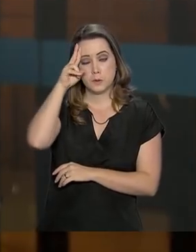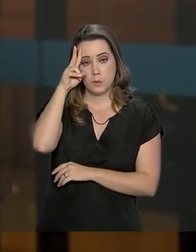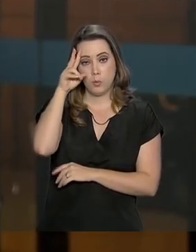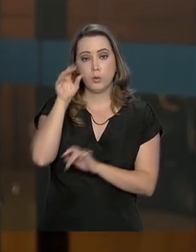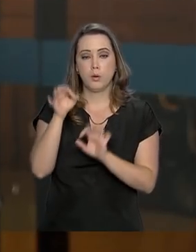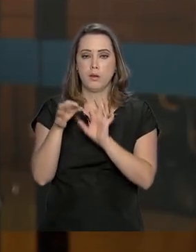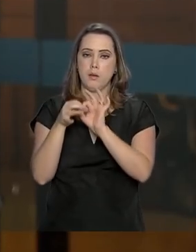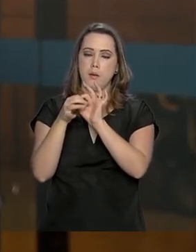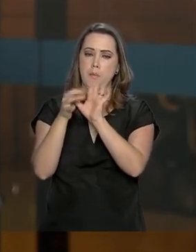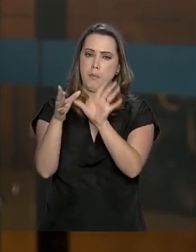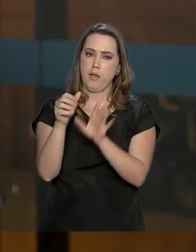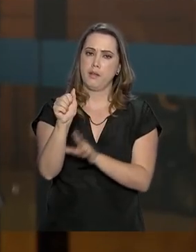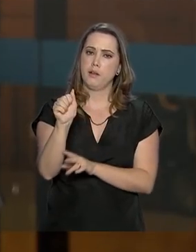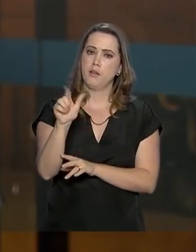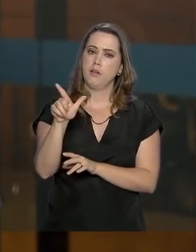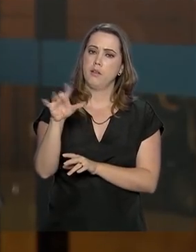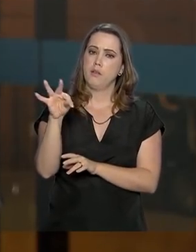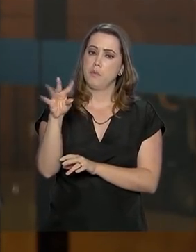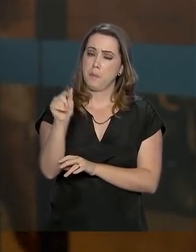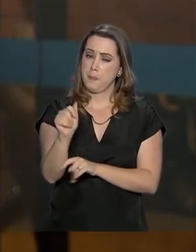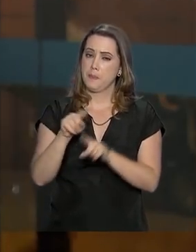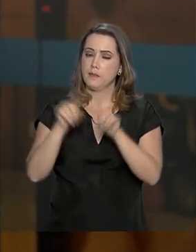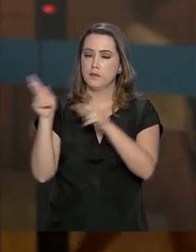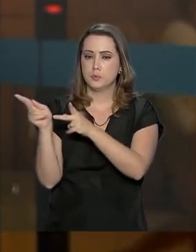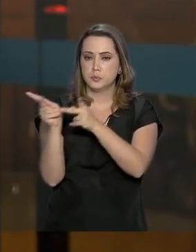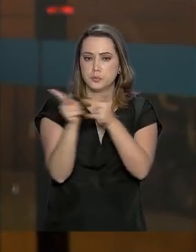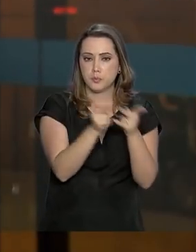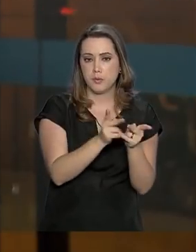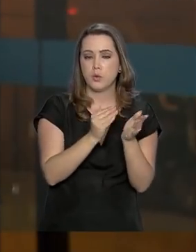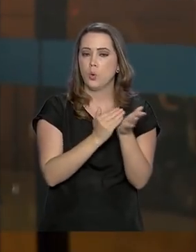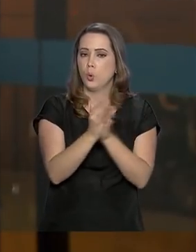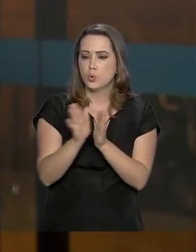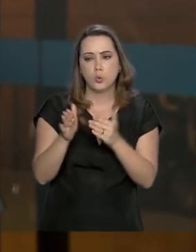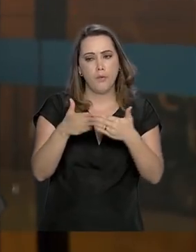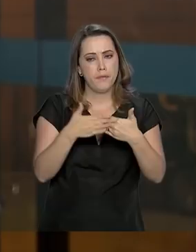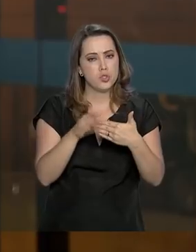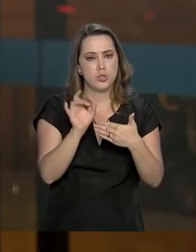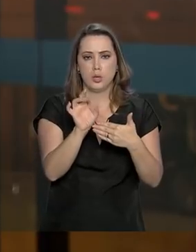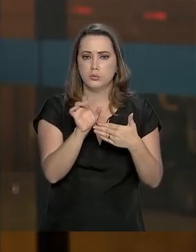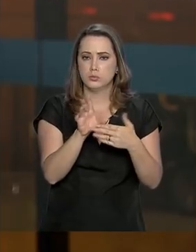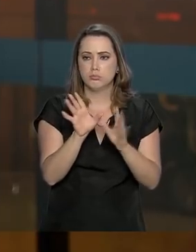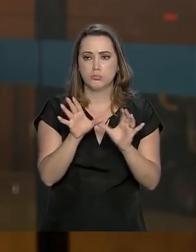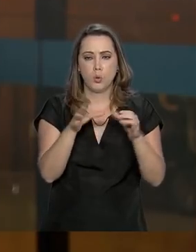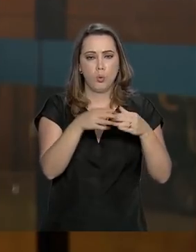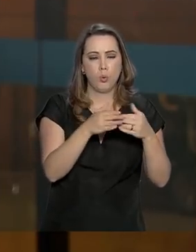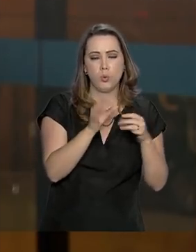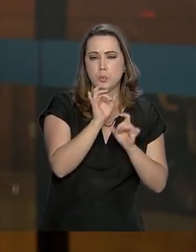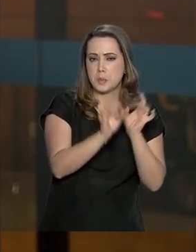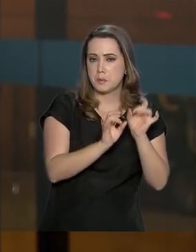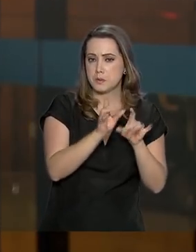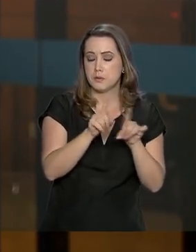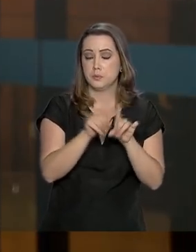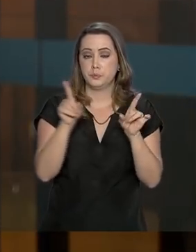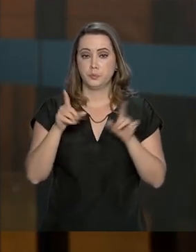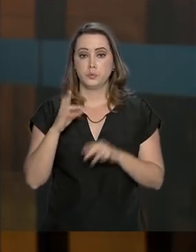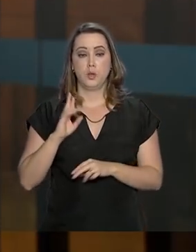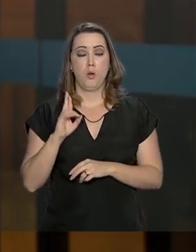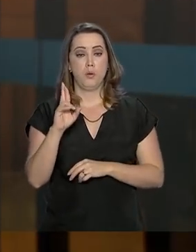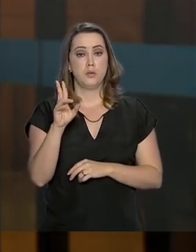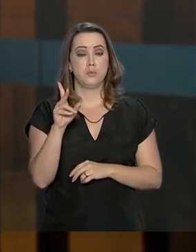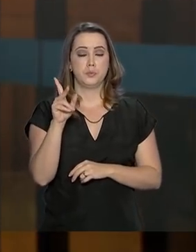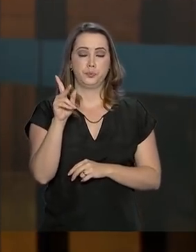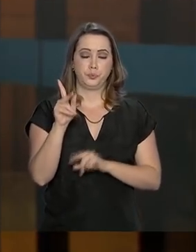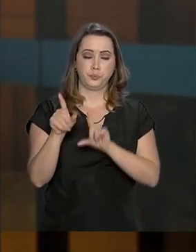visitas seguem sendo restritas. Segundo o porta-voz da presidência da República, Otávio Rego Barros, a